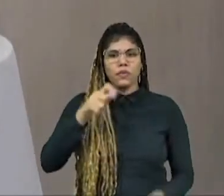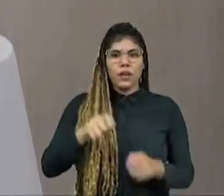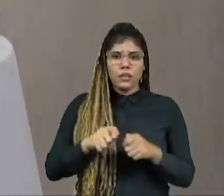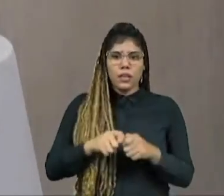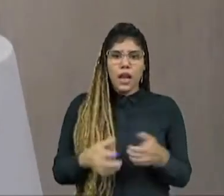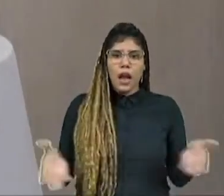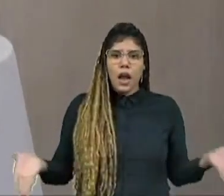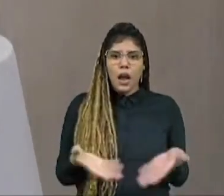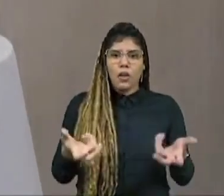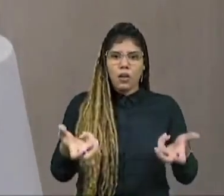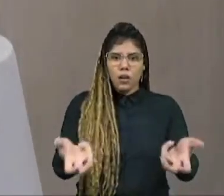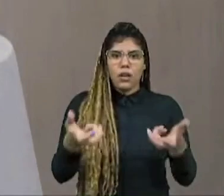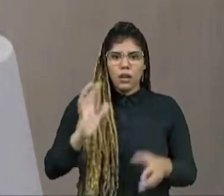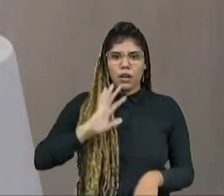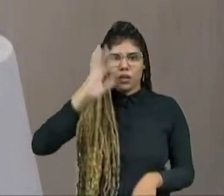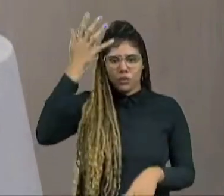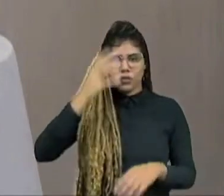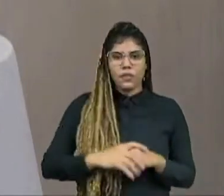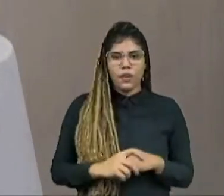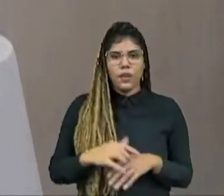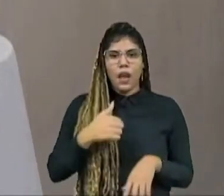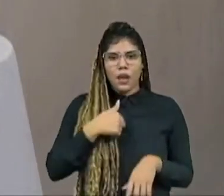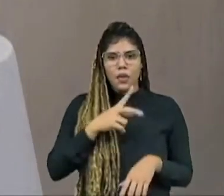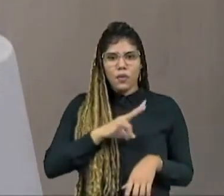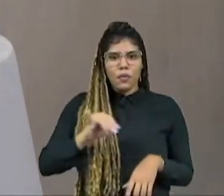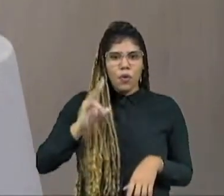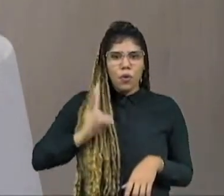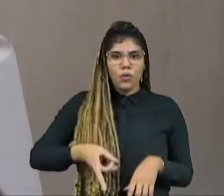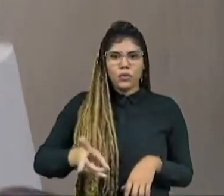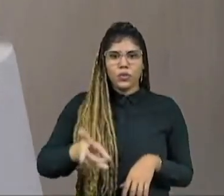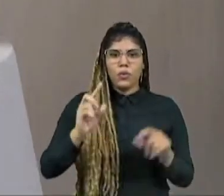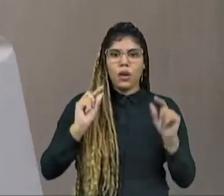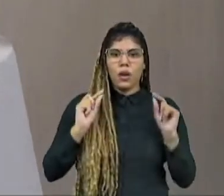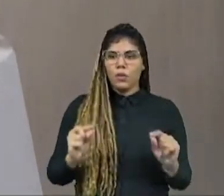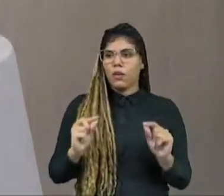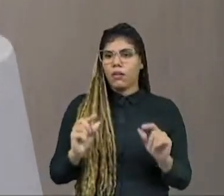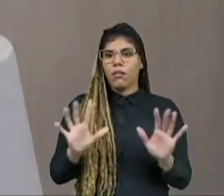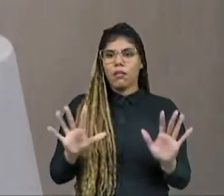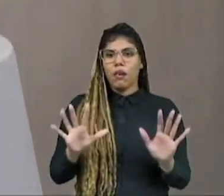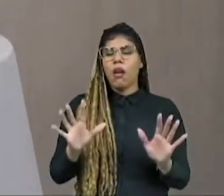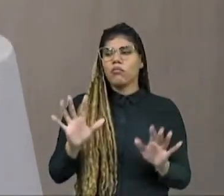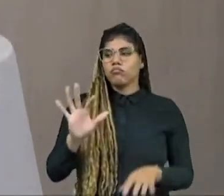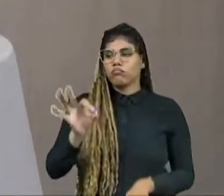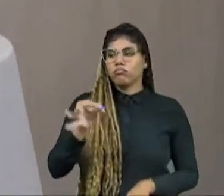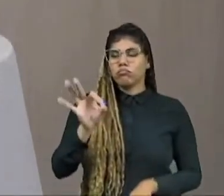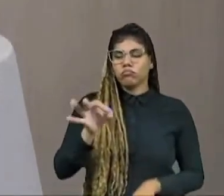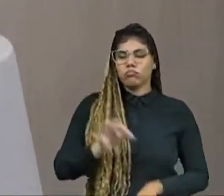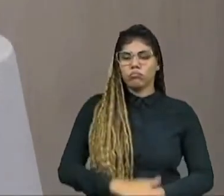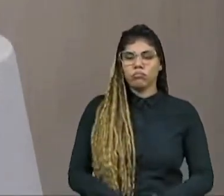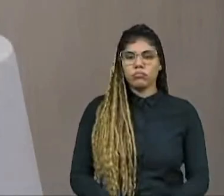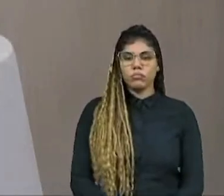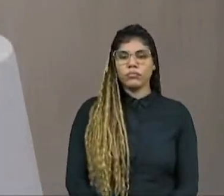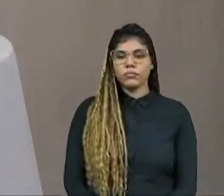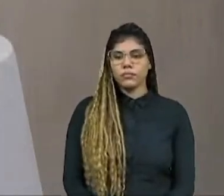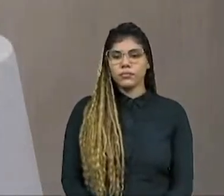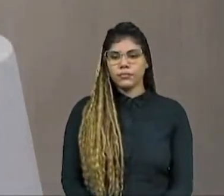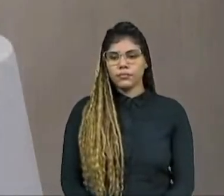fizemos. Agora a gente está querendo resolver. Aí eu vou continuar dando aquela tolerância que eu disse que ia dar ao governador Elmano.